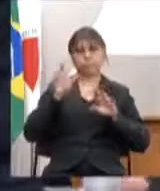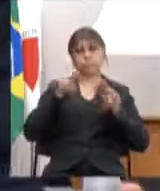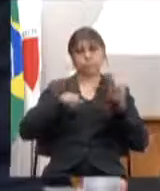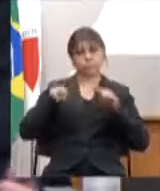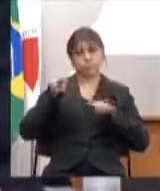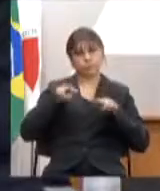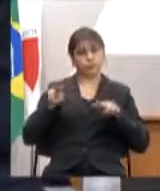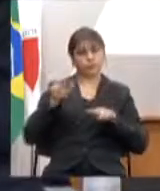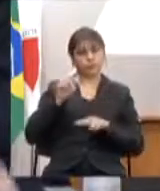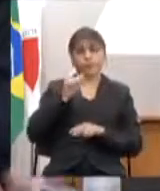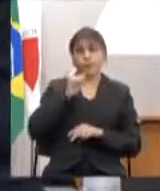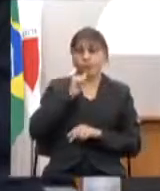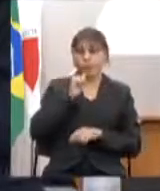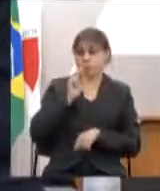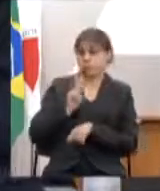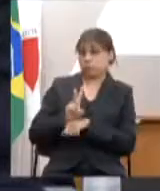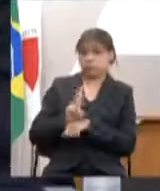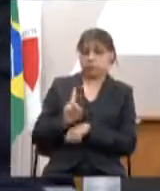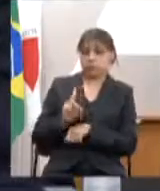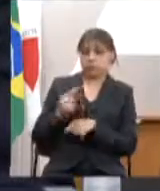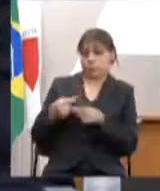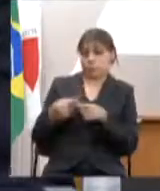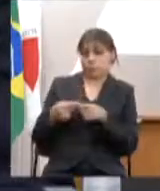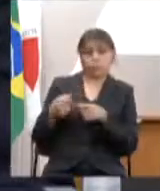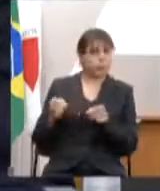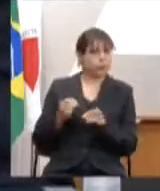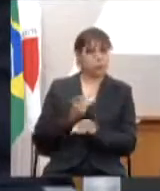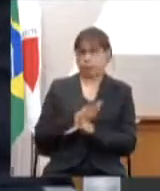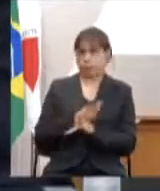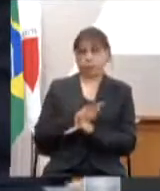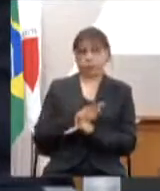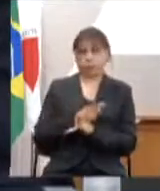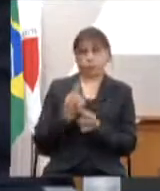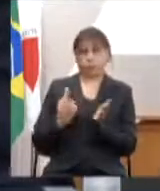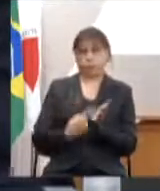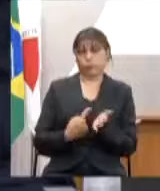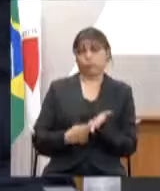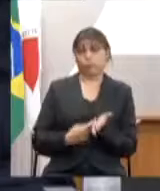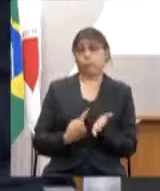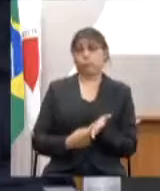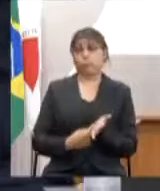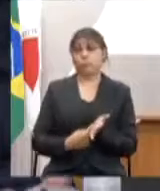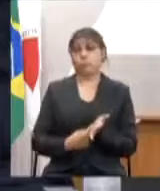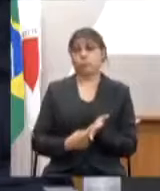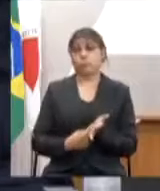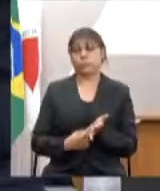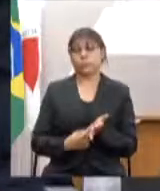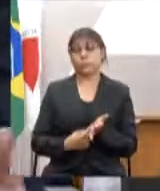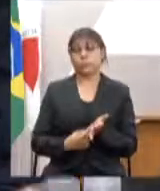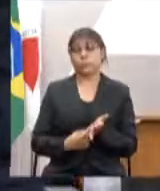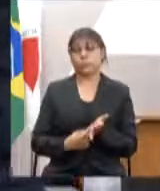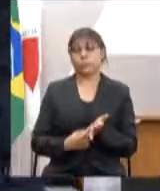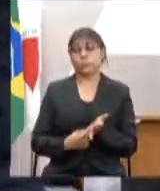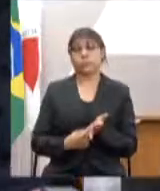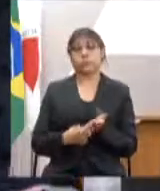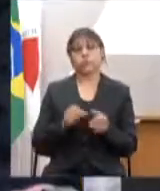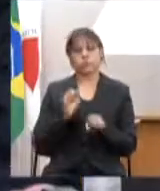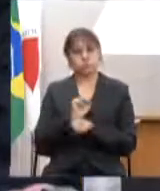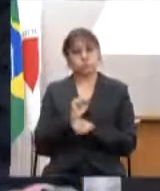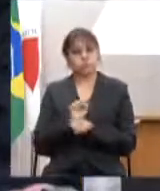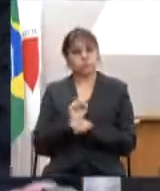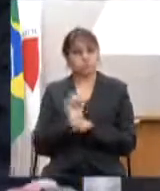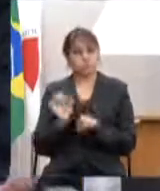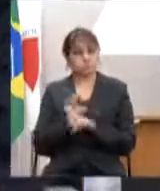porque esse acordo não existe nesse momento nós esperamos que ele seja